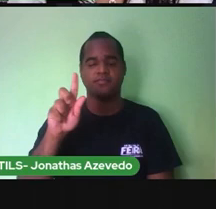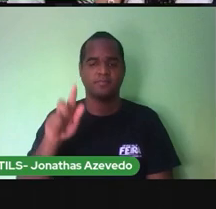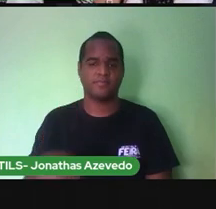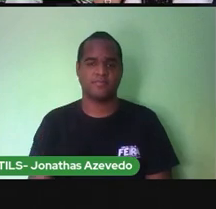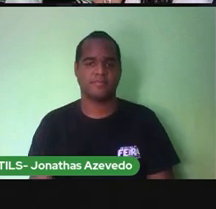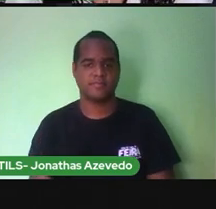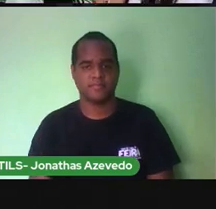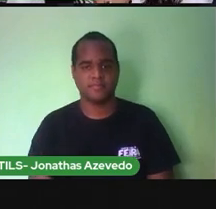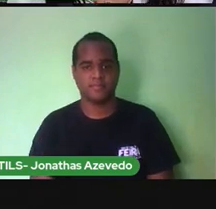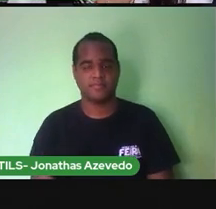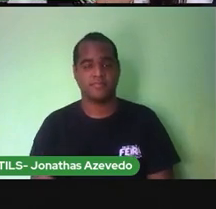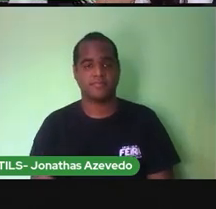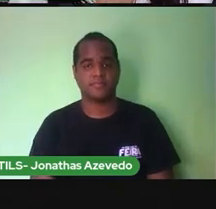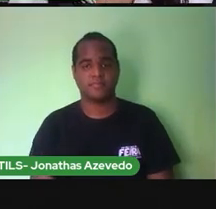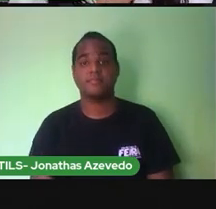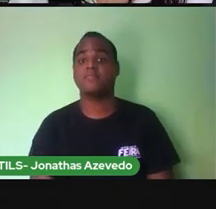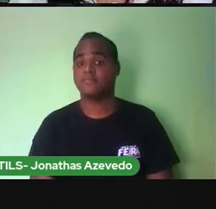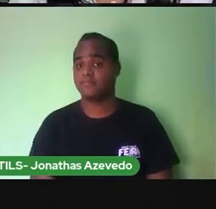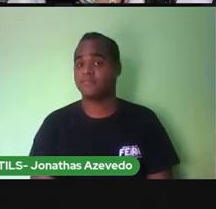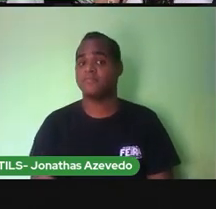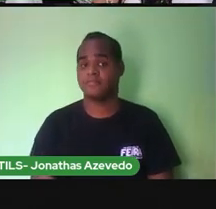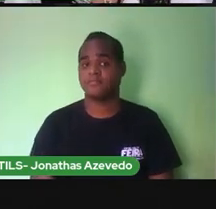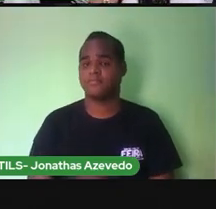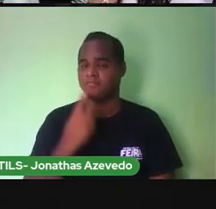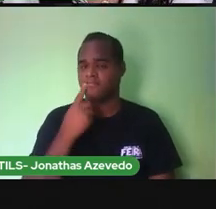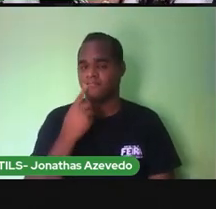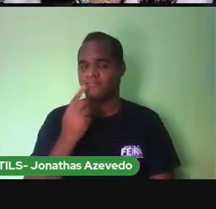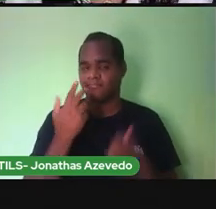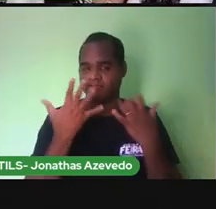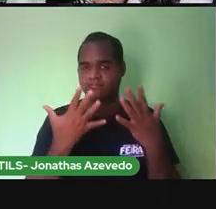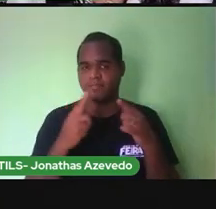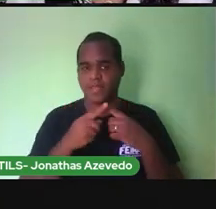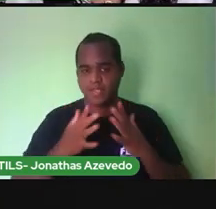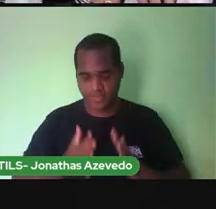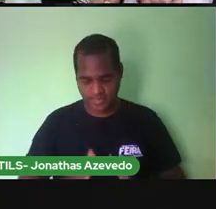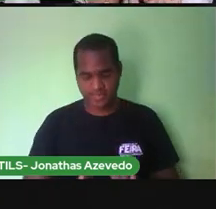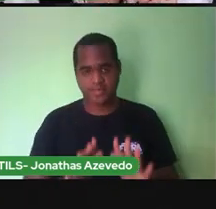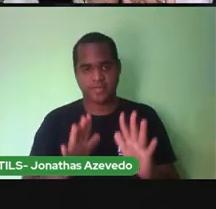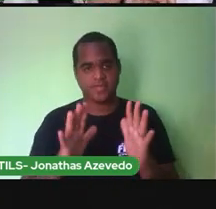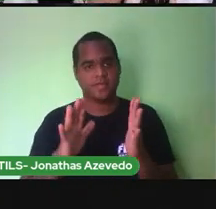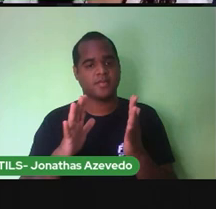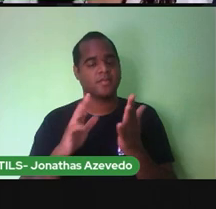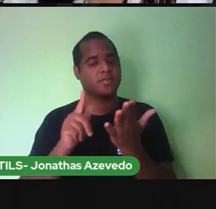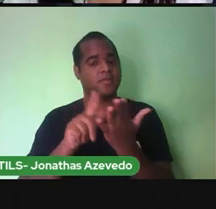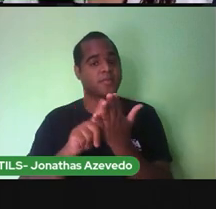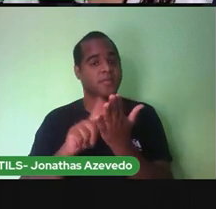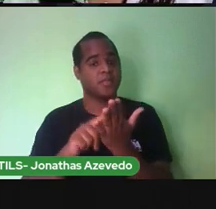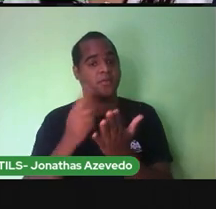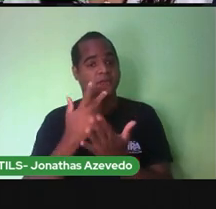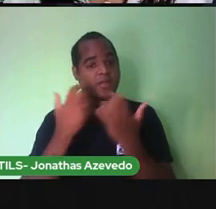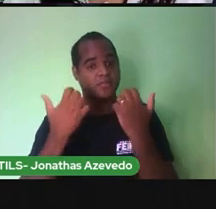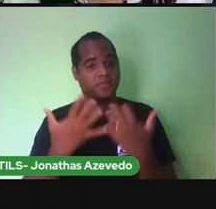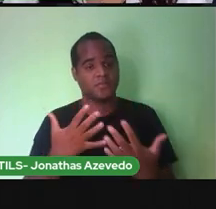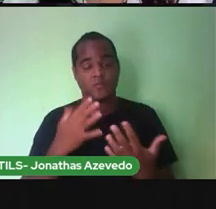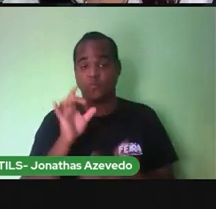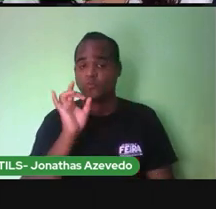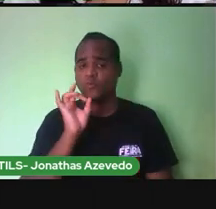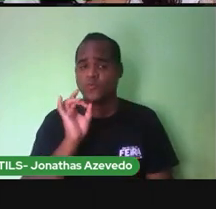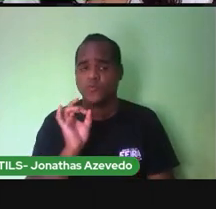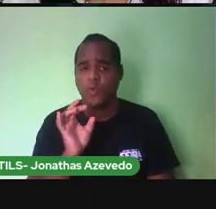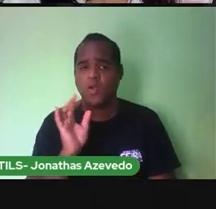A certidão de nascimento, e que ela deve ser preenchida apenas com os nossos dados.